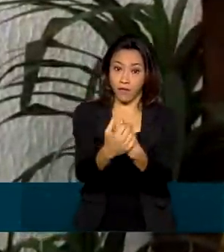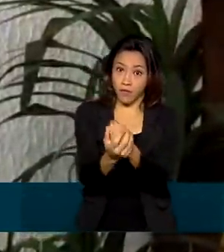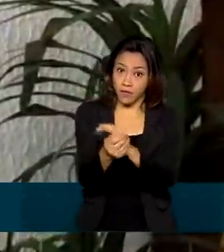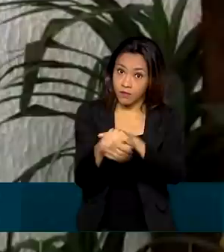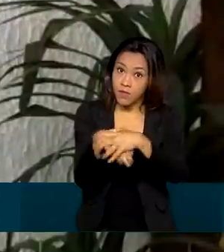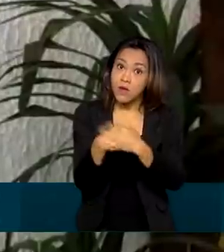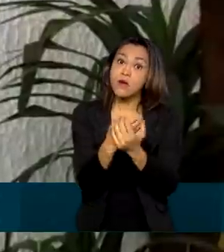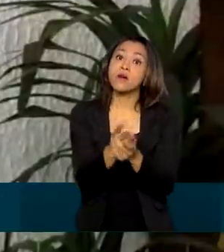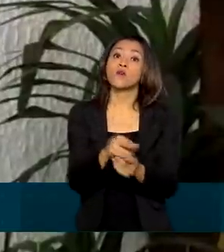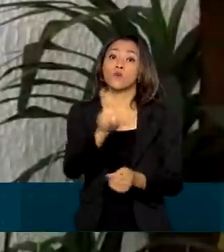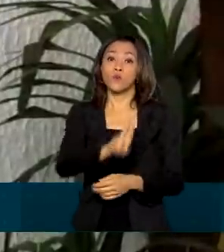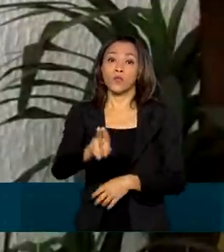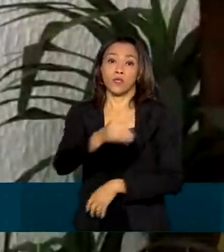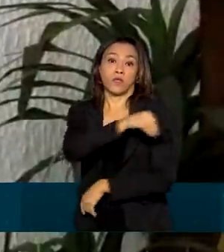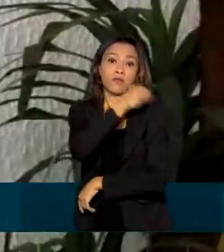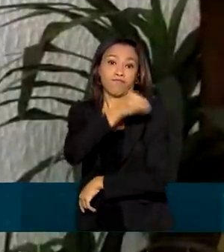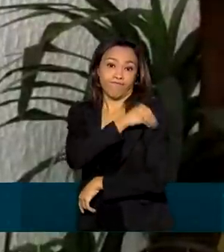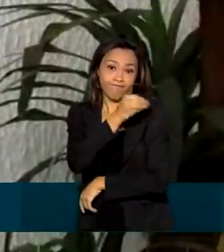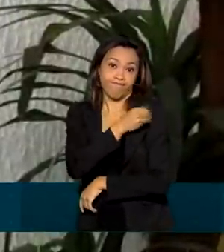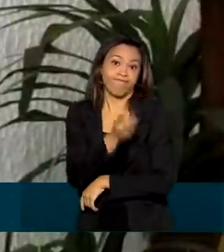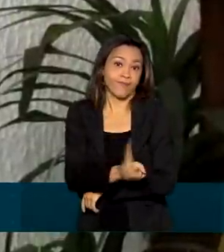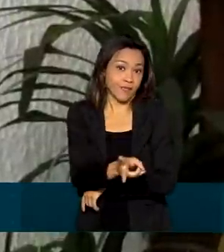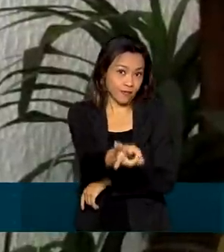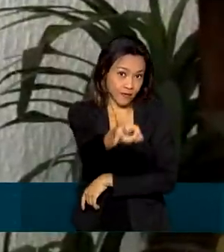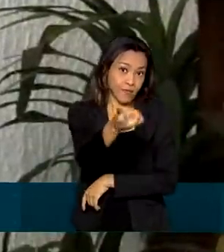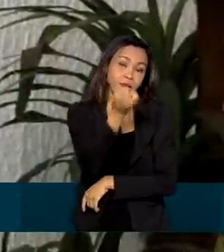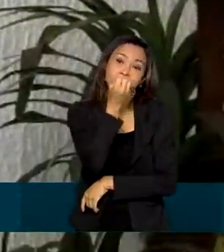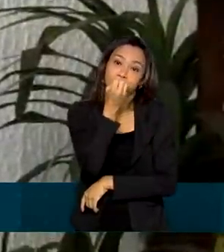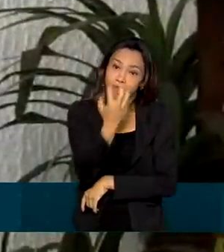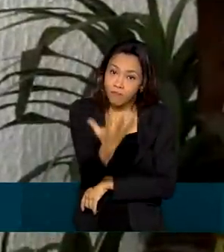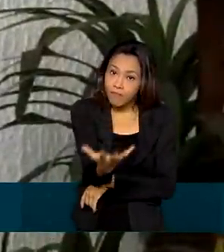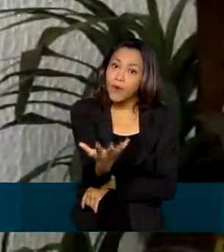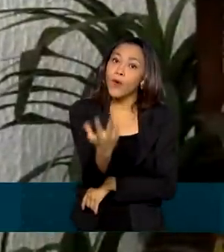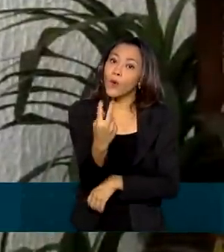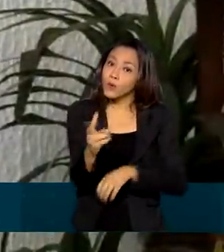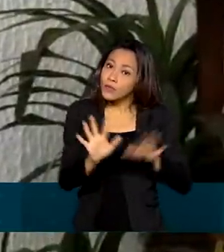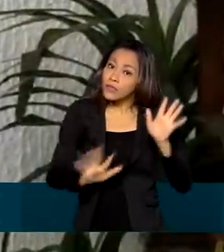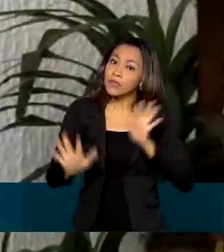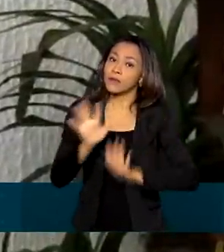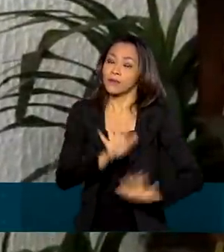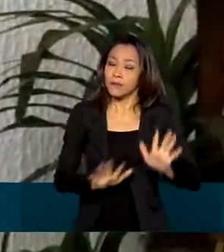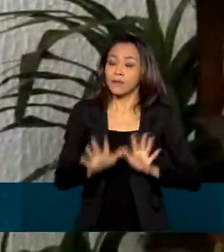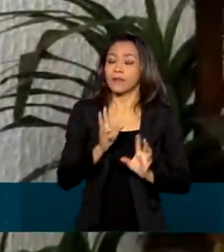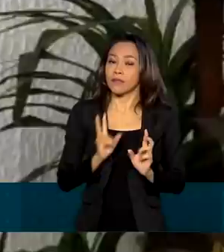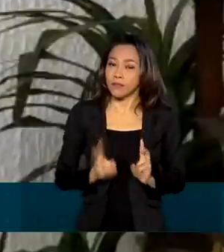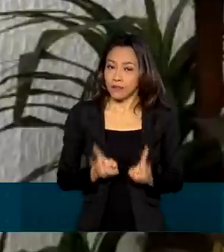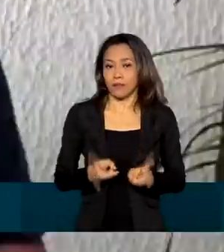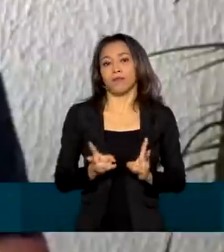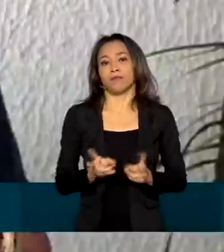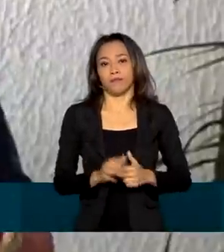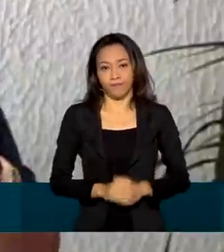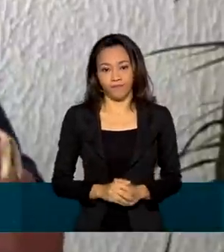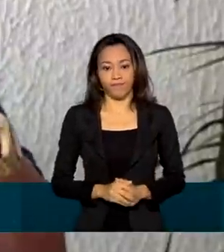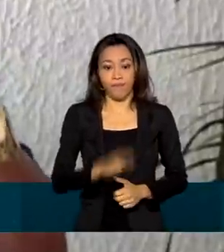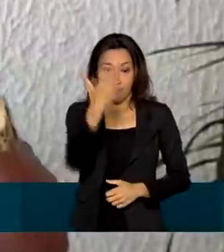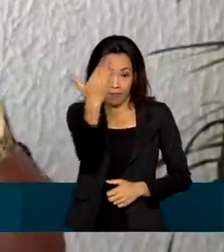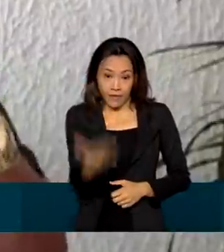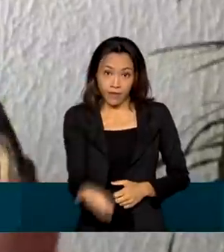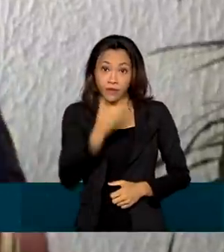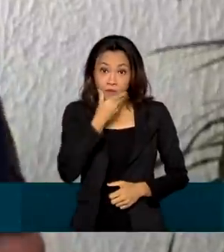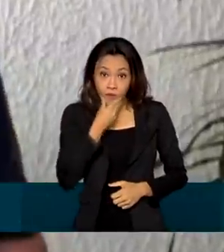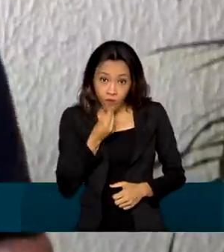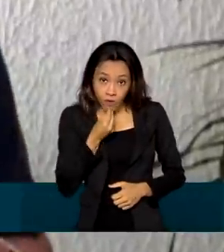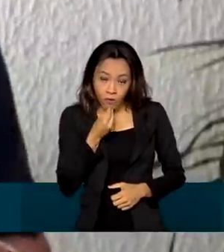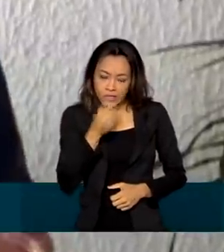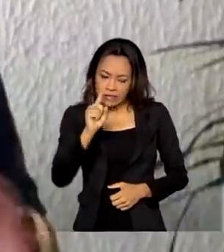usando álcool gel. Sempre é bom a precaução. Mantenha sempre a precaução. O seu Valdemar